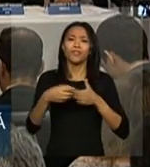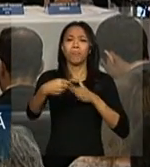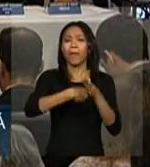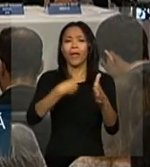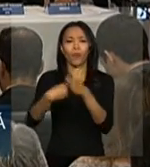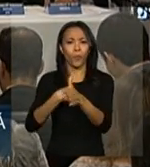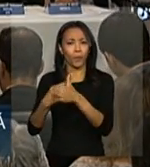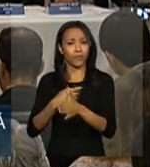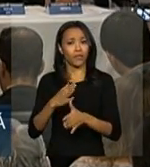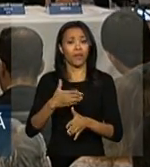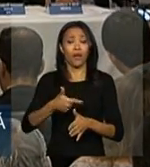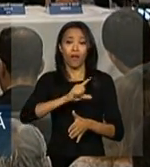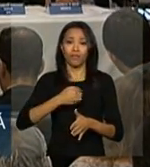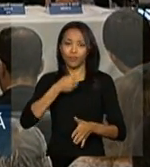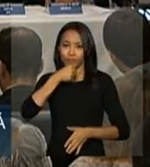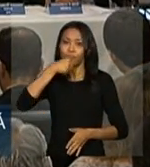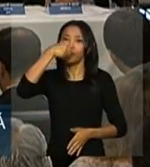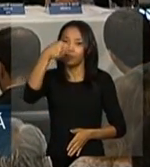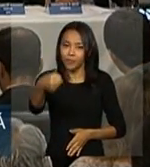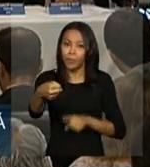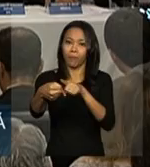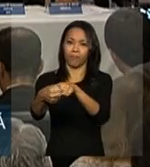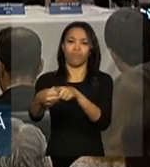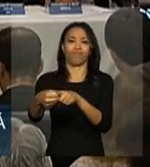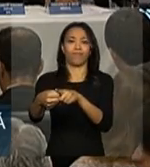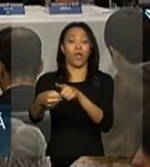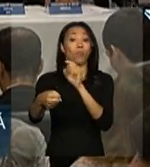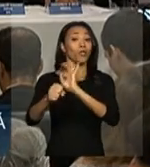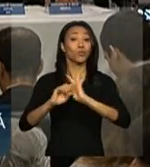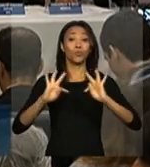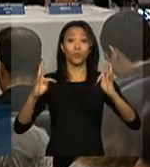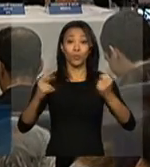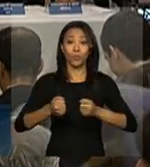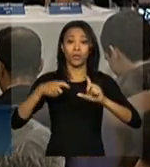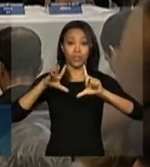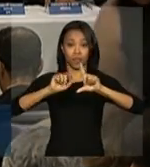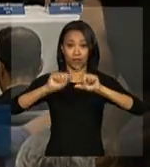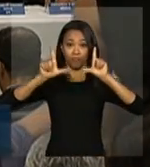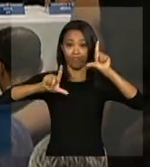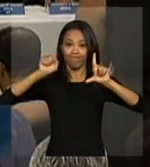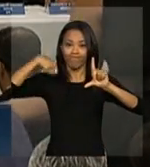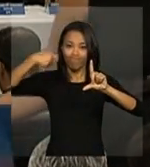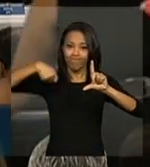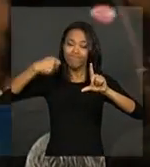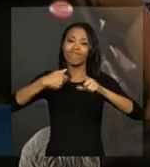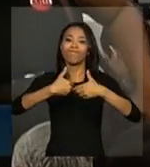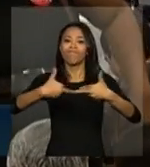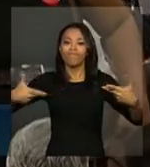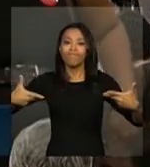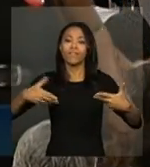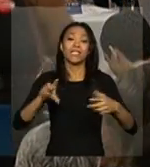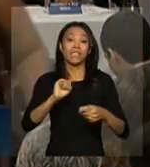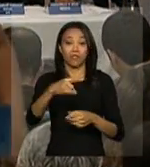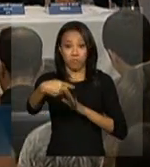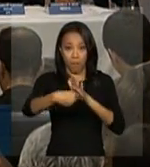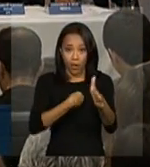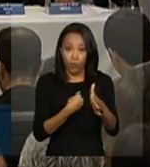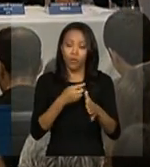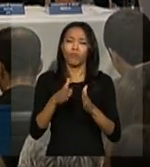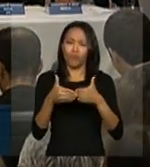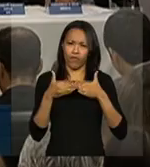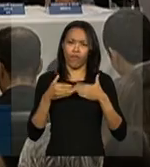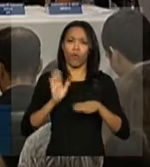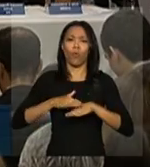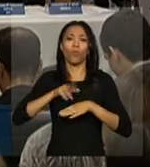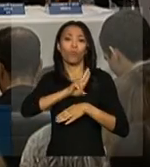da chegada do microfone, que tudo está sendo gravado e isso vai facilitar o trabalho da gente e que, ao fazer a pergunta, vocês, por favor, se